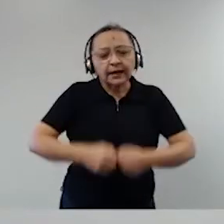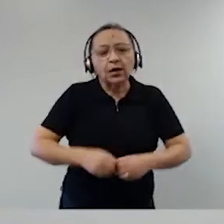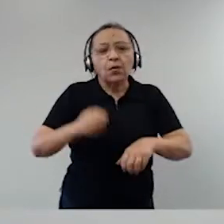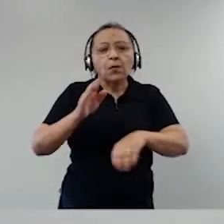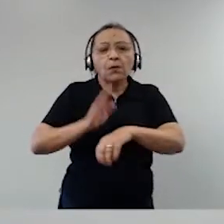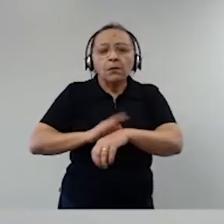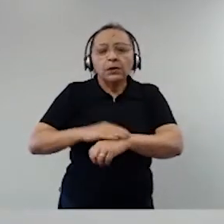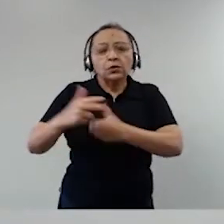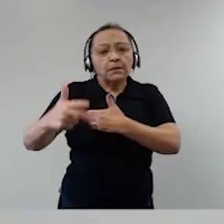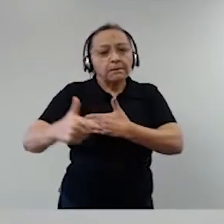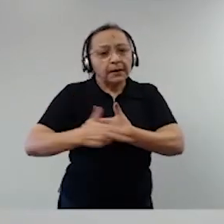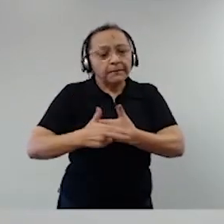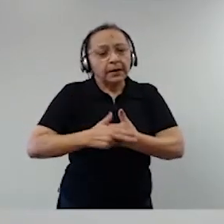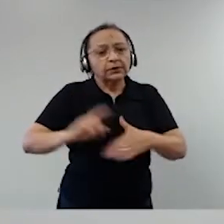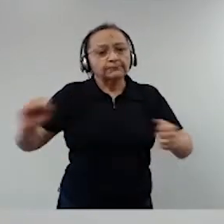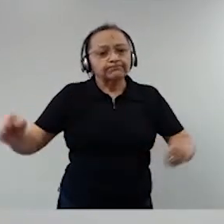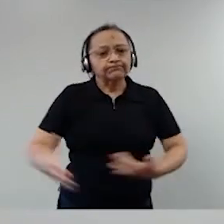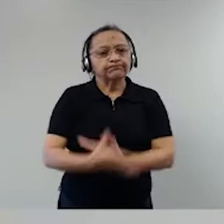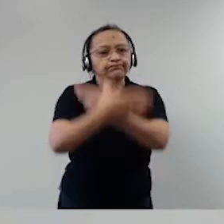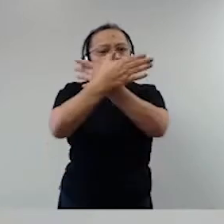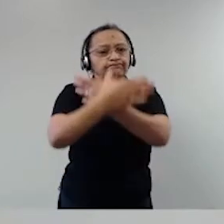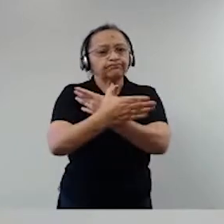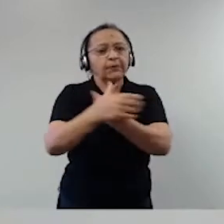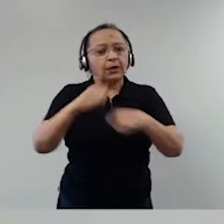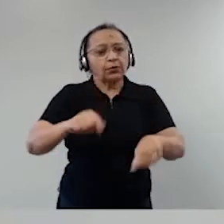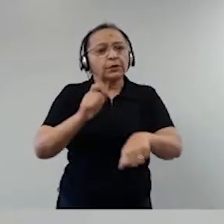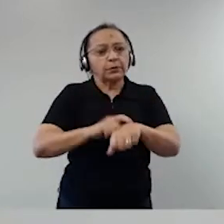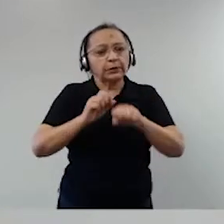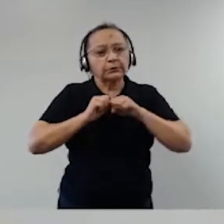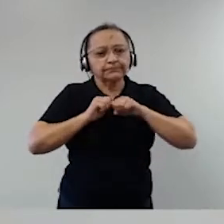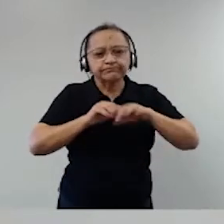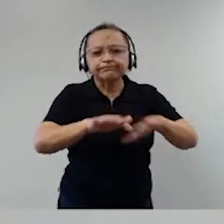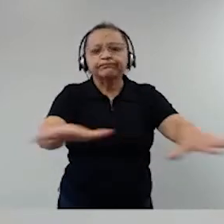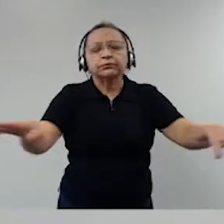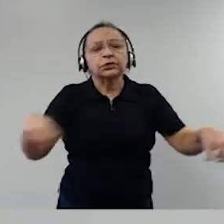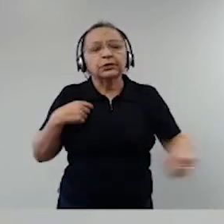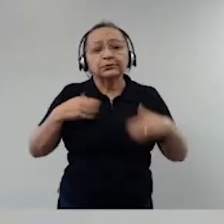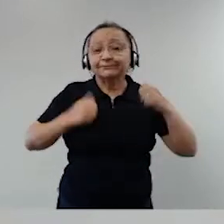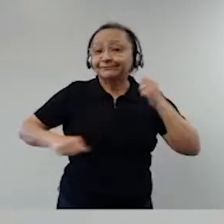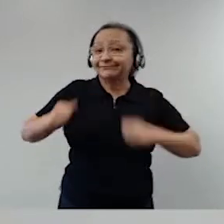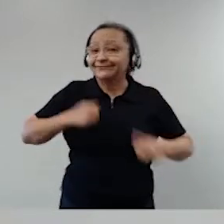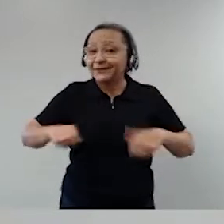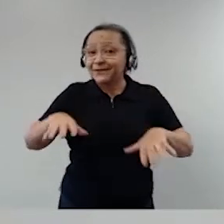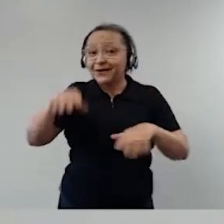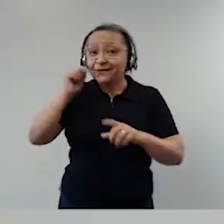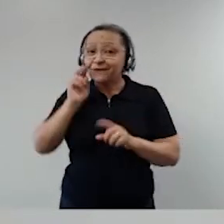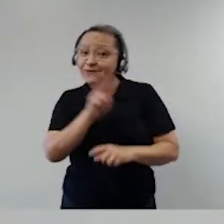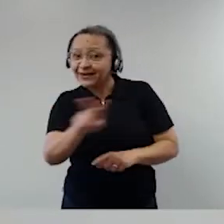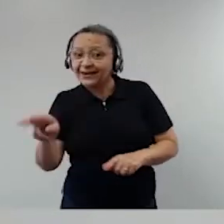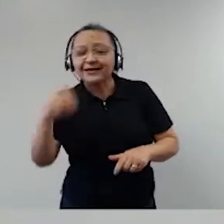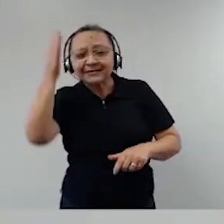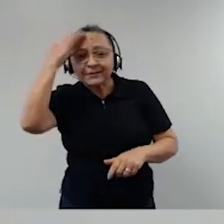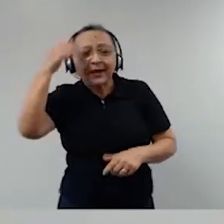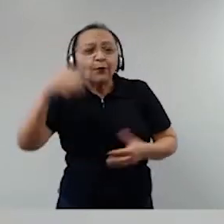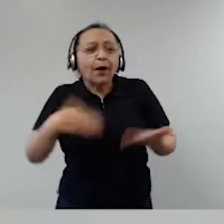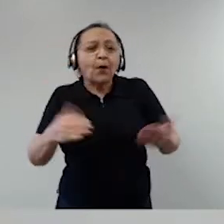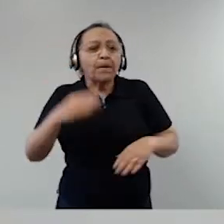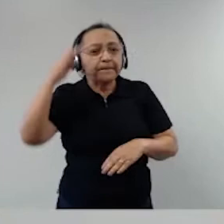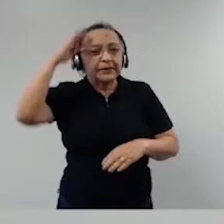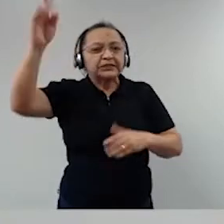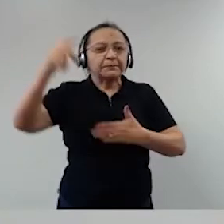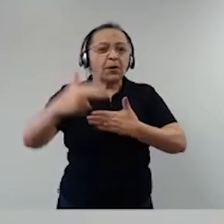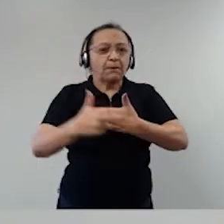Então, todos nós estamos ansiosos para ouvi-los, principalmente para que vocês nos contem qual é o papel das Forças Armadas